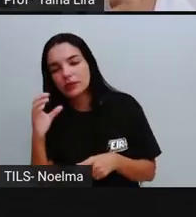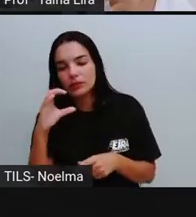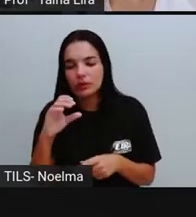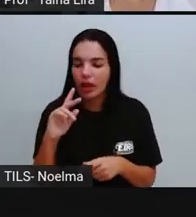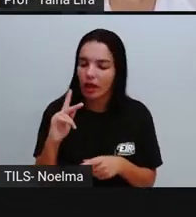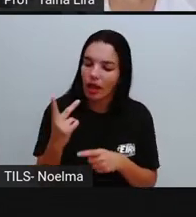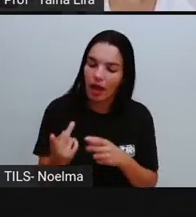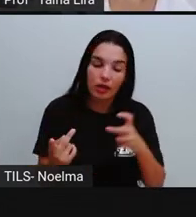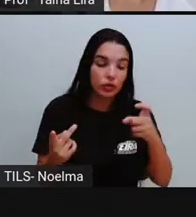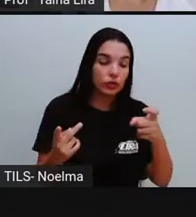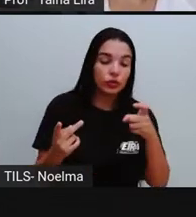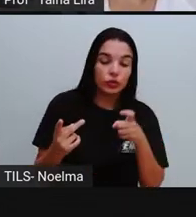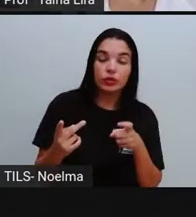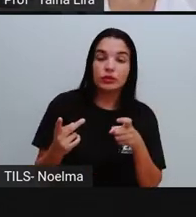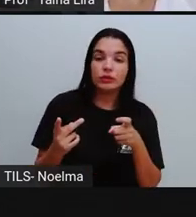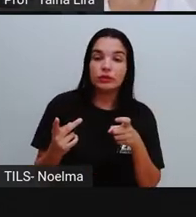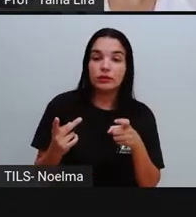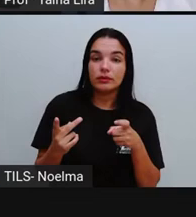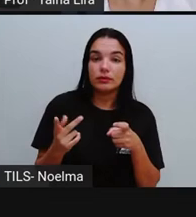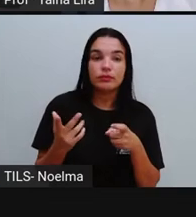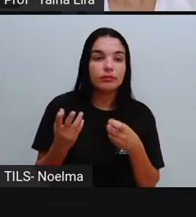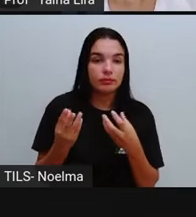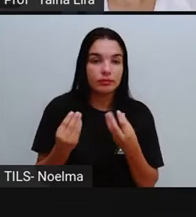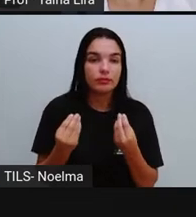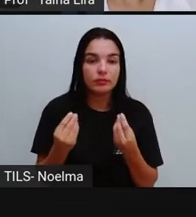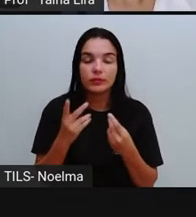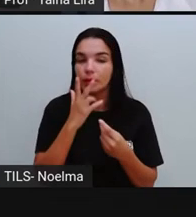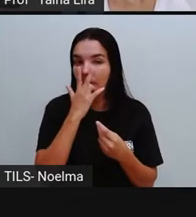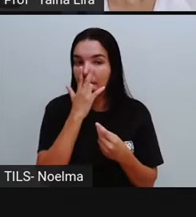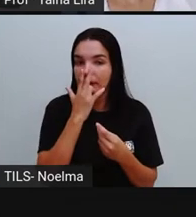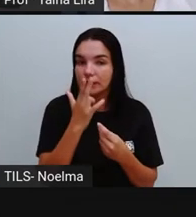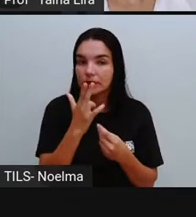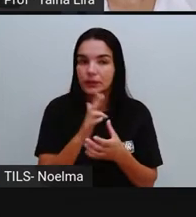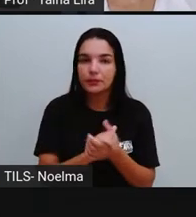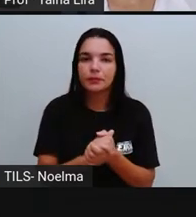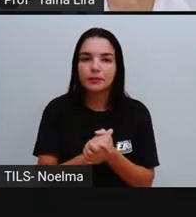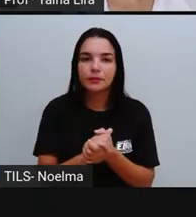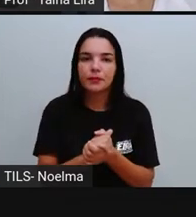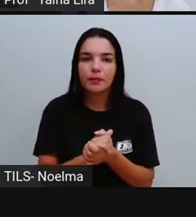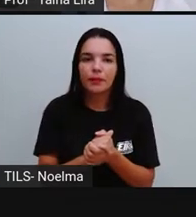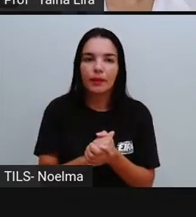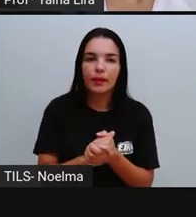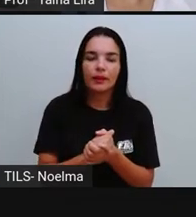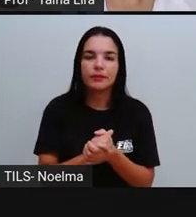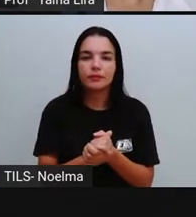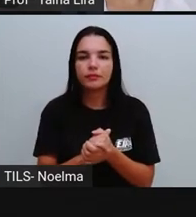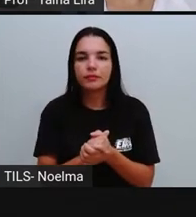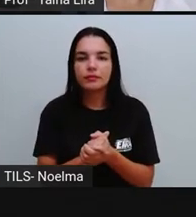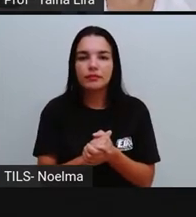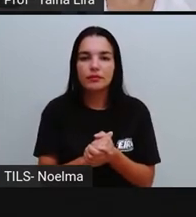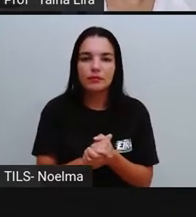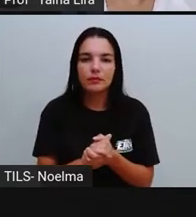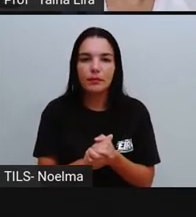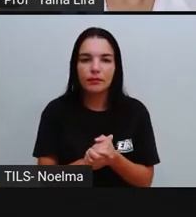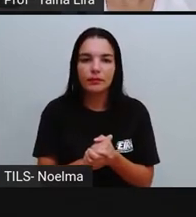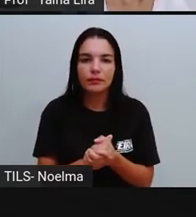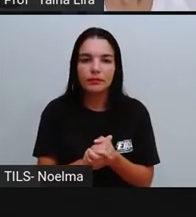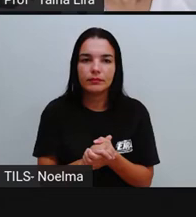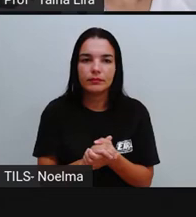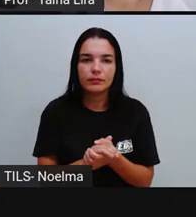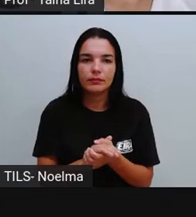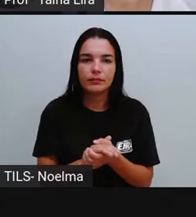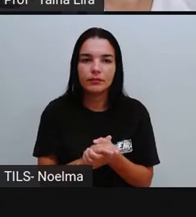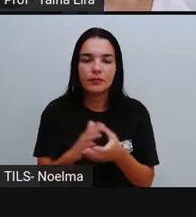É, Muito parecidos, Né? Então, Para tirar as dúvidas aí do segundo ano,